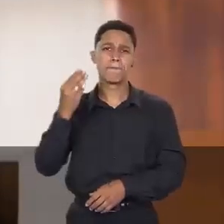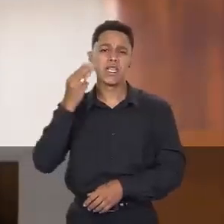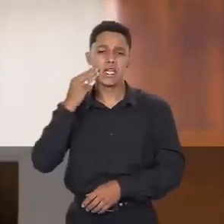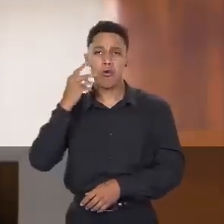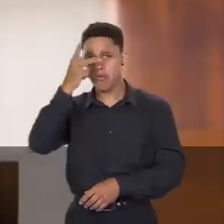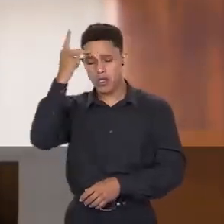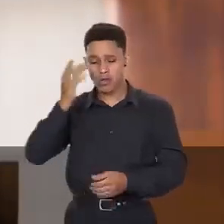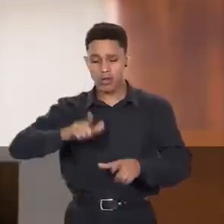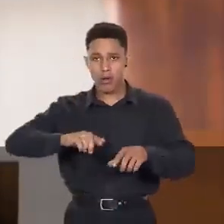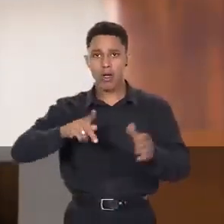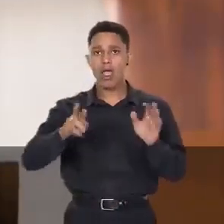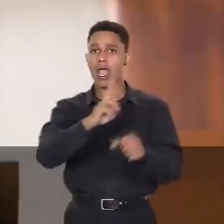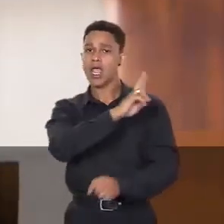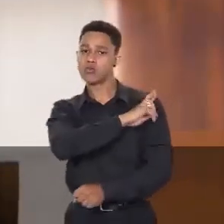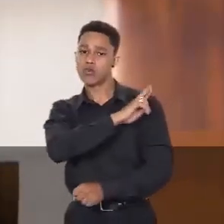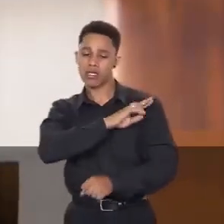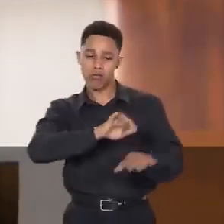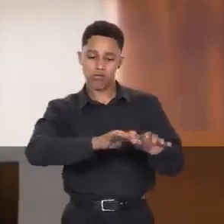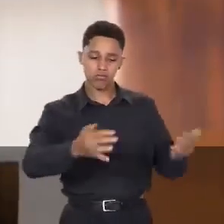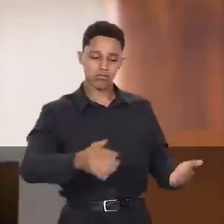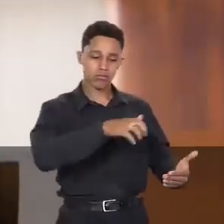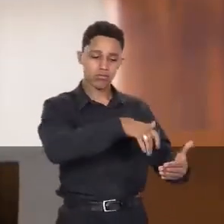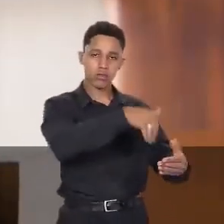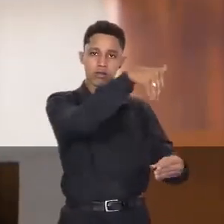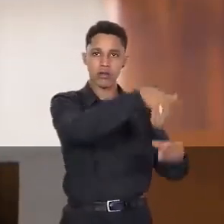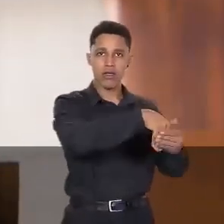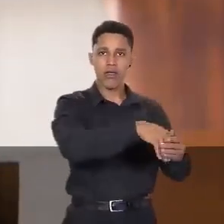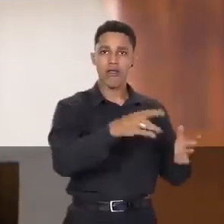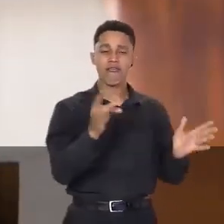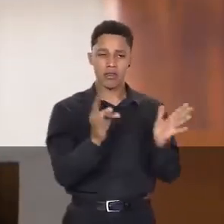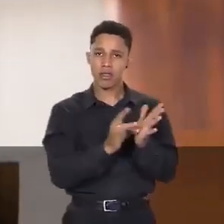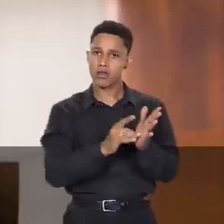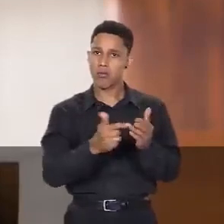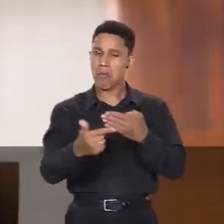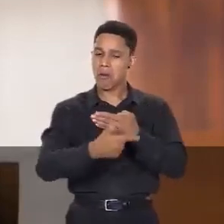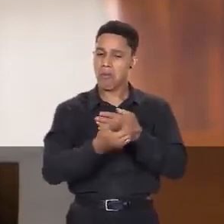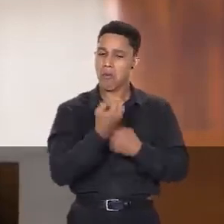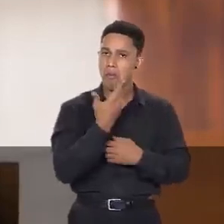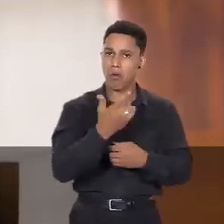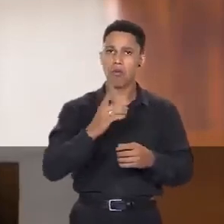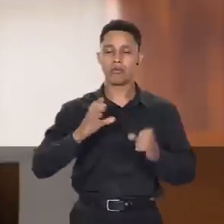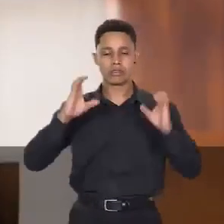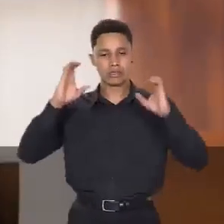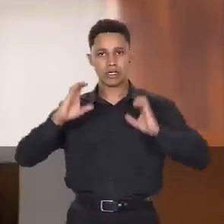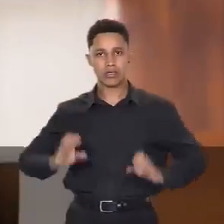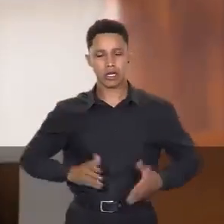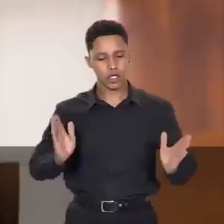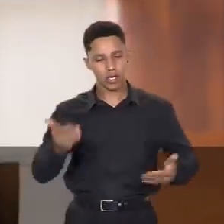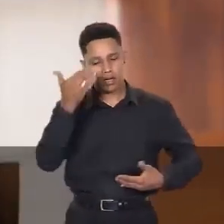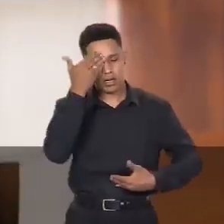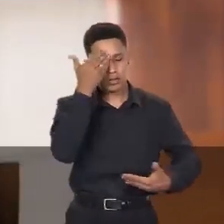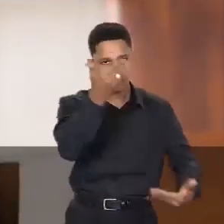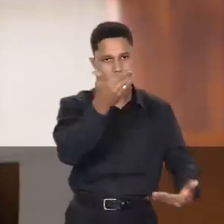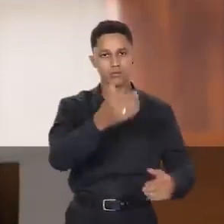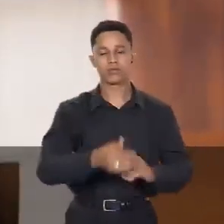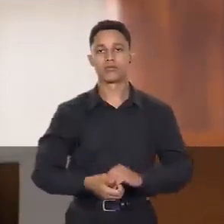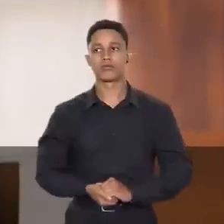mil mesários, verdadeiros agentes da cidadania, a quem desde já agradeço.